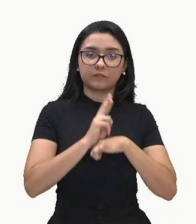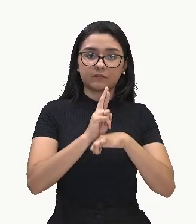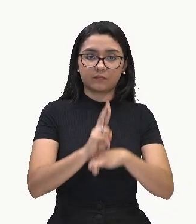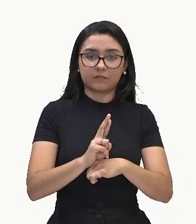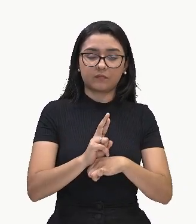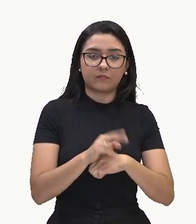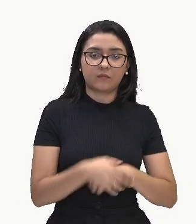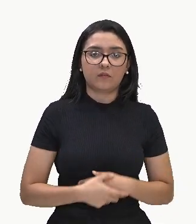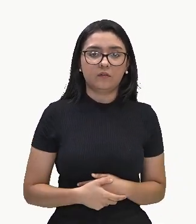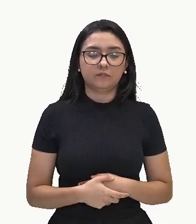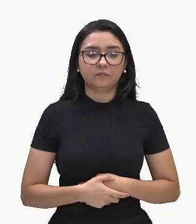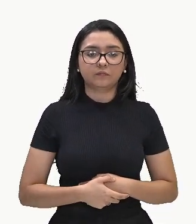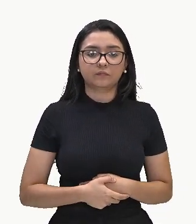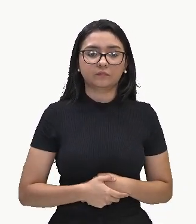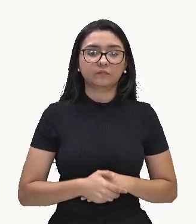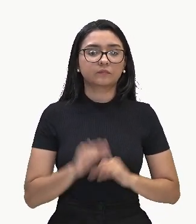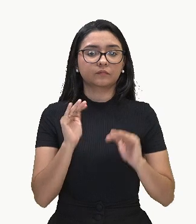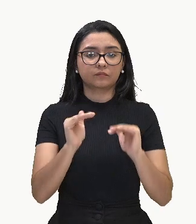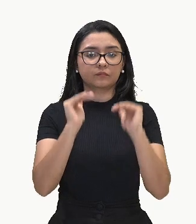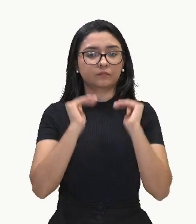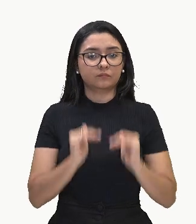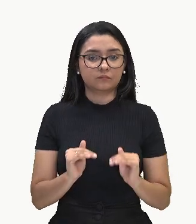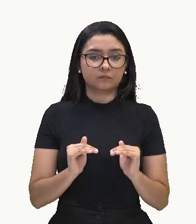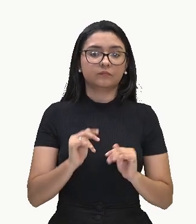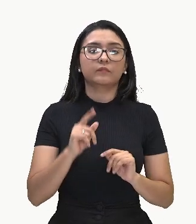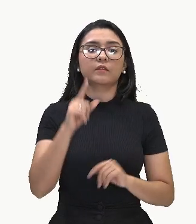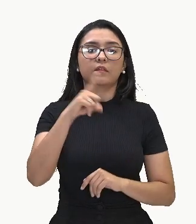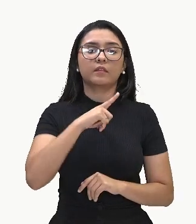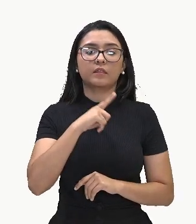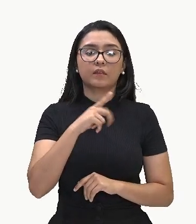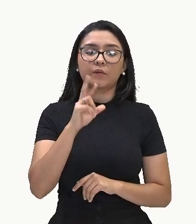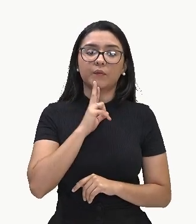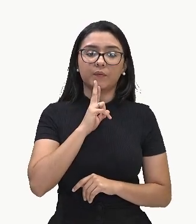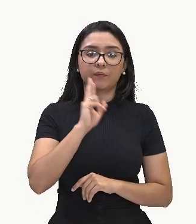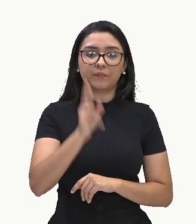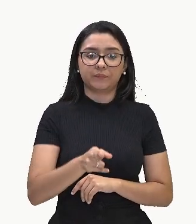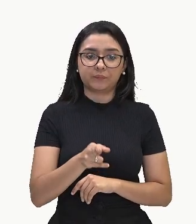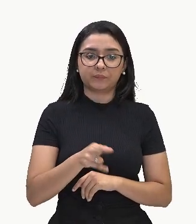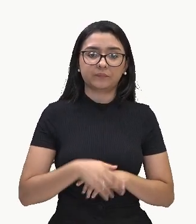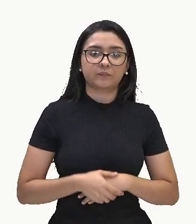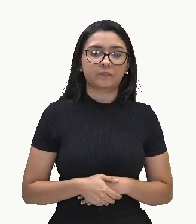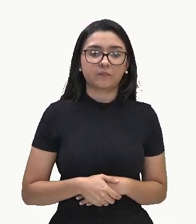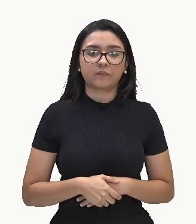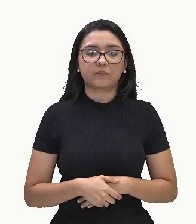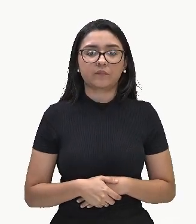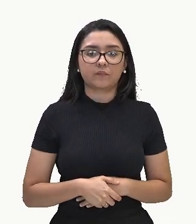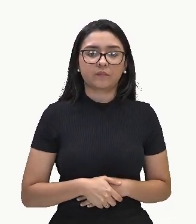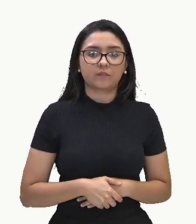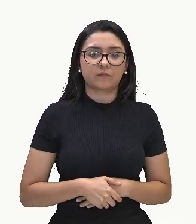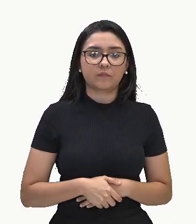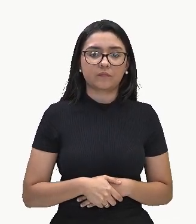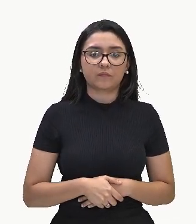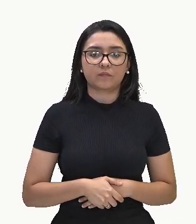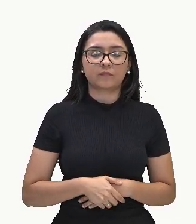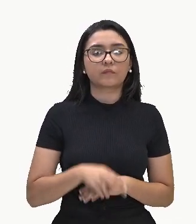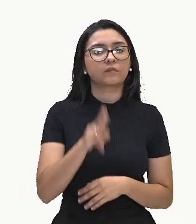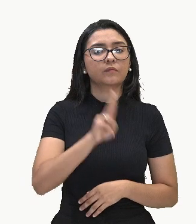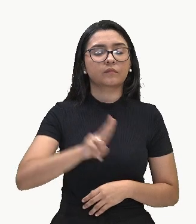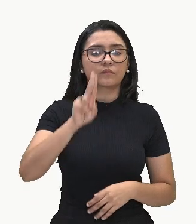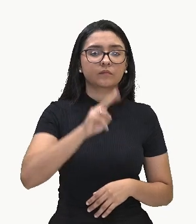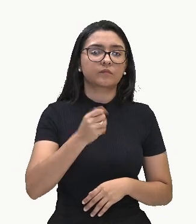Aqui o nosso resultado da divisão, que aqui a gente está simbolizando pelo 2.